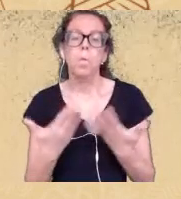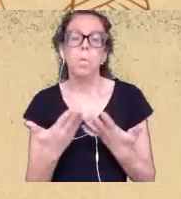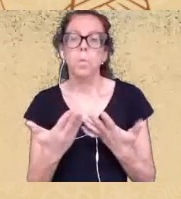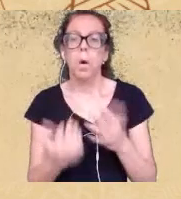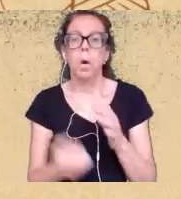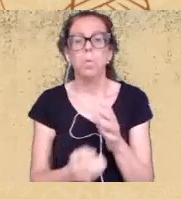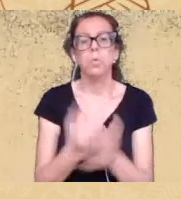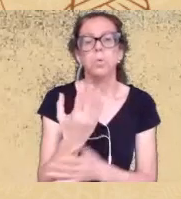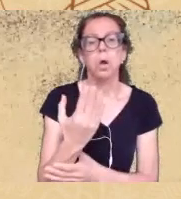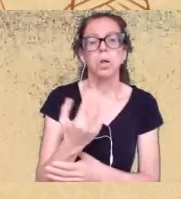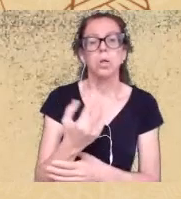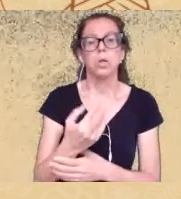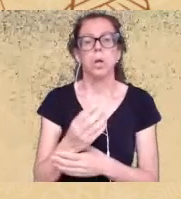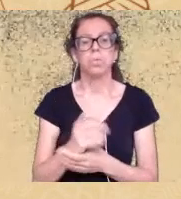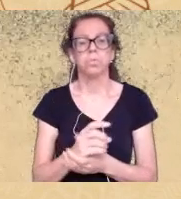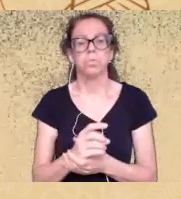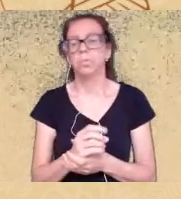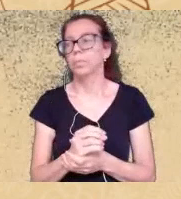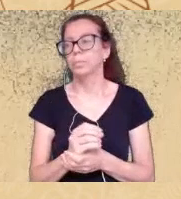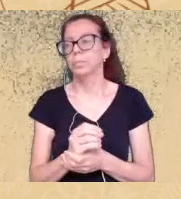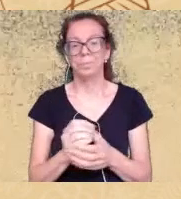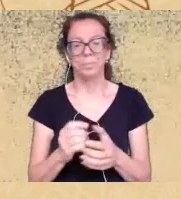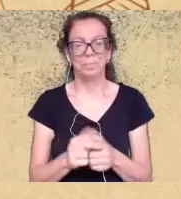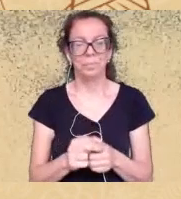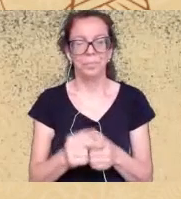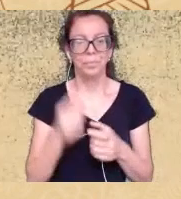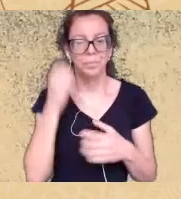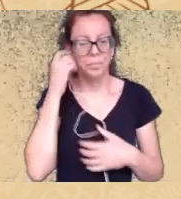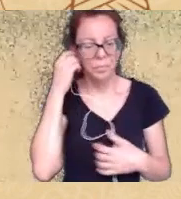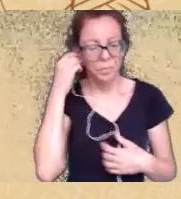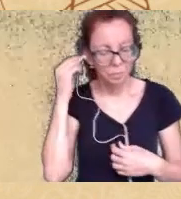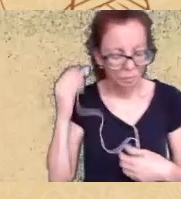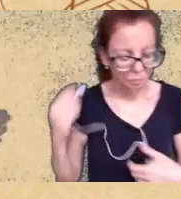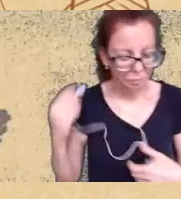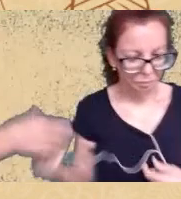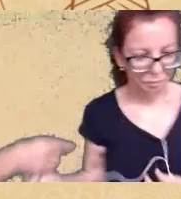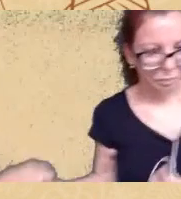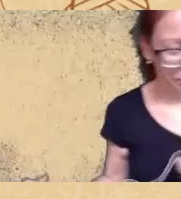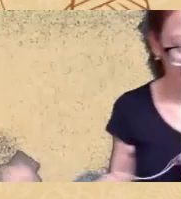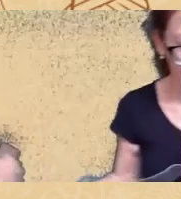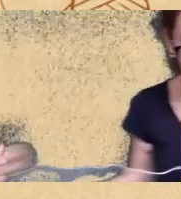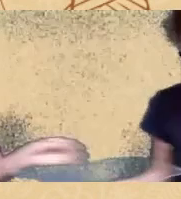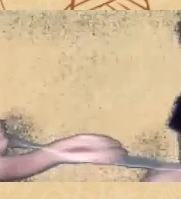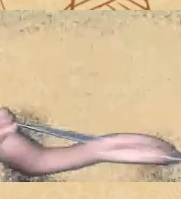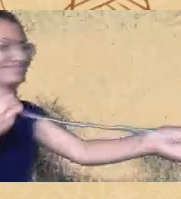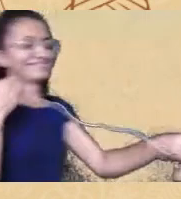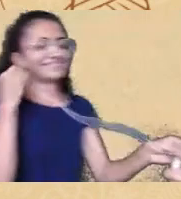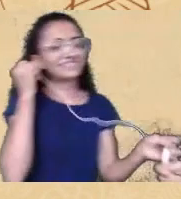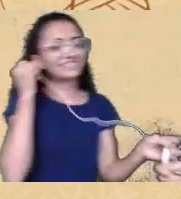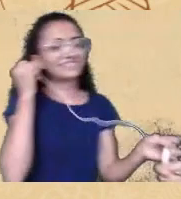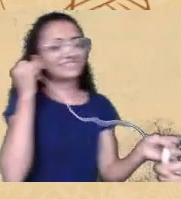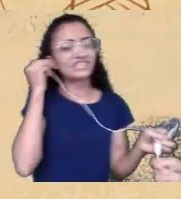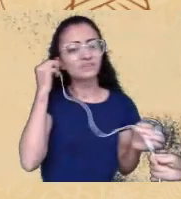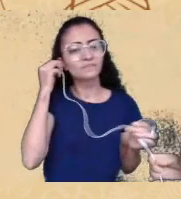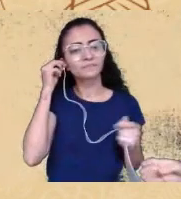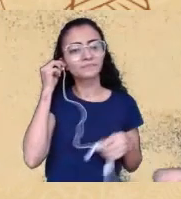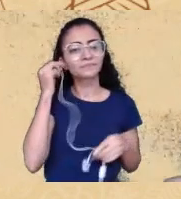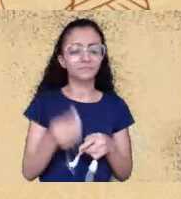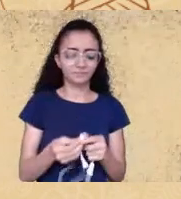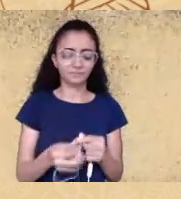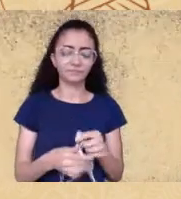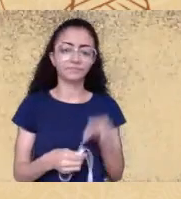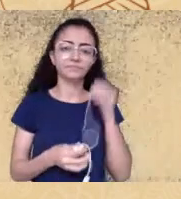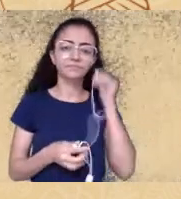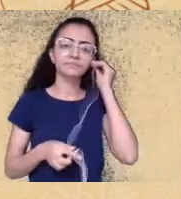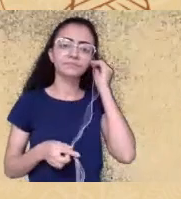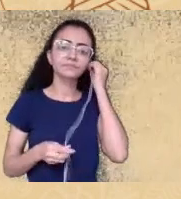que homossexuais pessoas LGBT não devem entrar no céu qual céu é esse não é o céu baroni que a gente está falando